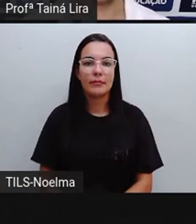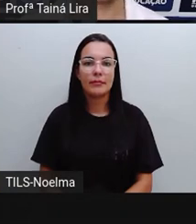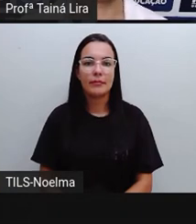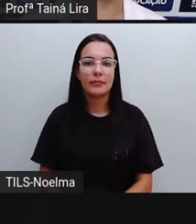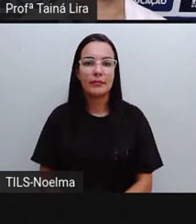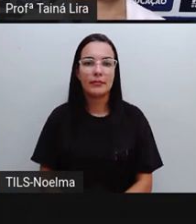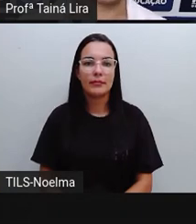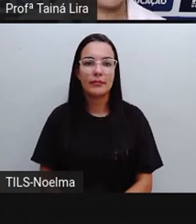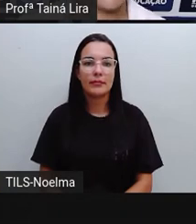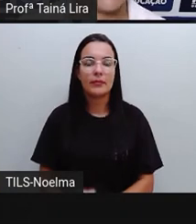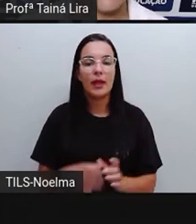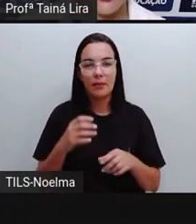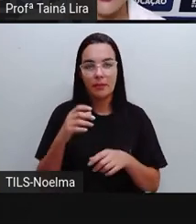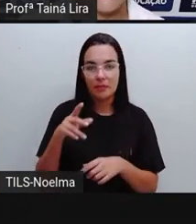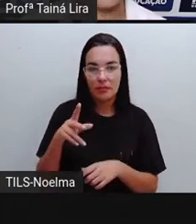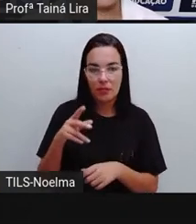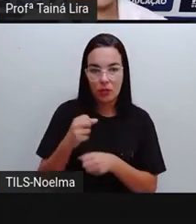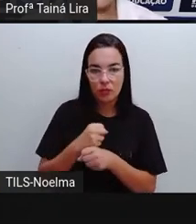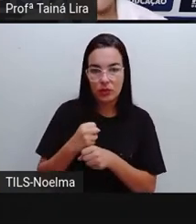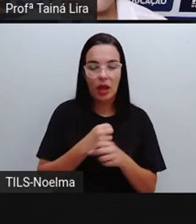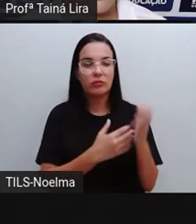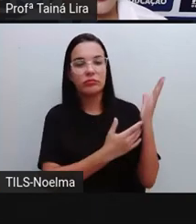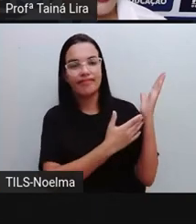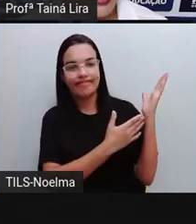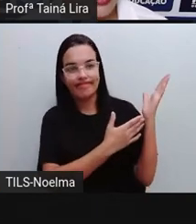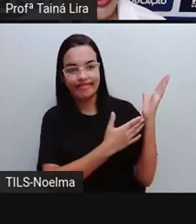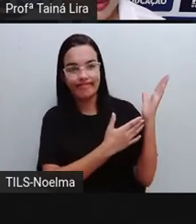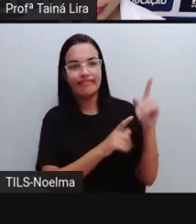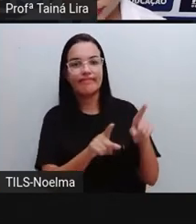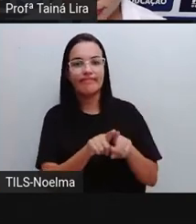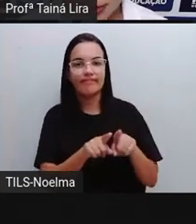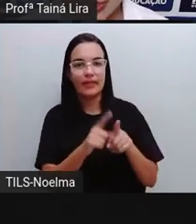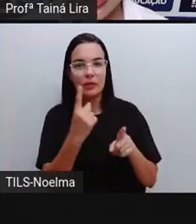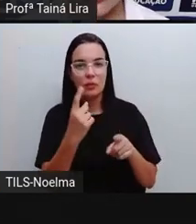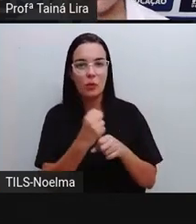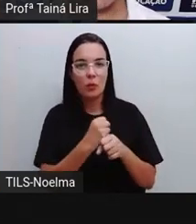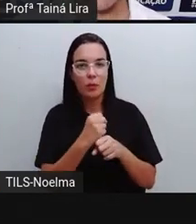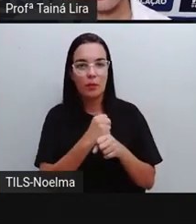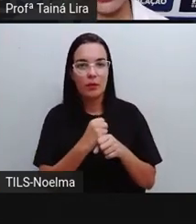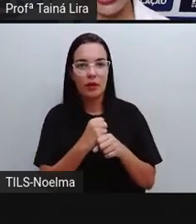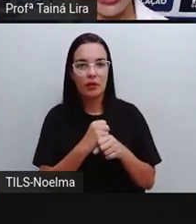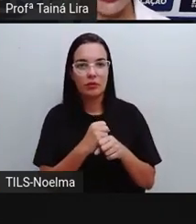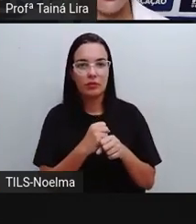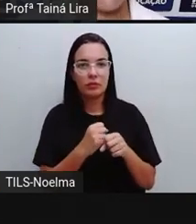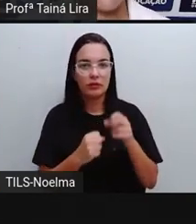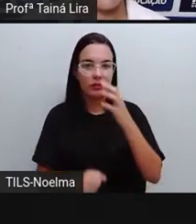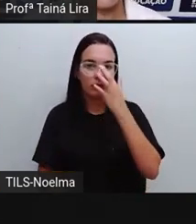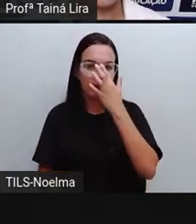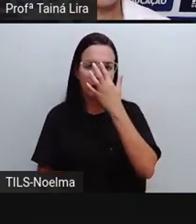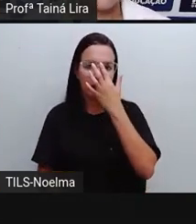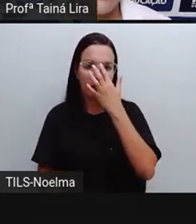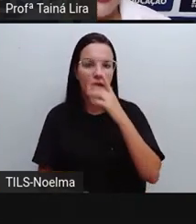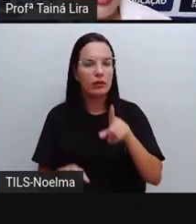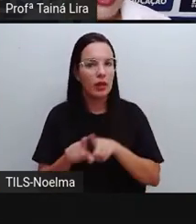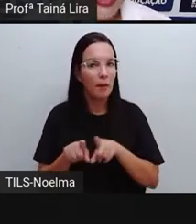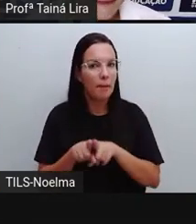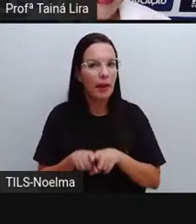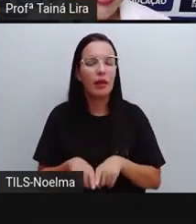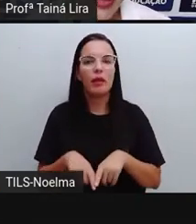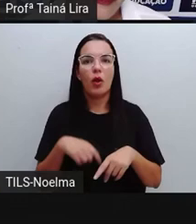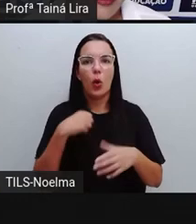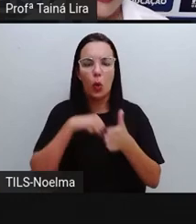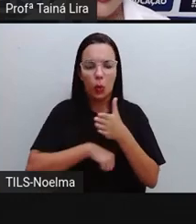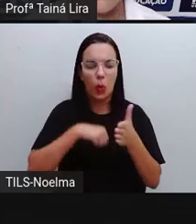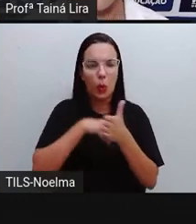Que foi prefeito entre 1963 e 1964. E ele lutou muito pela democratização,